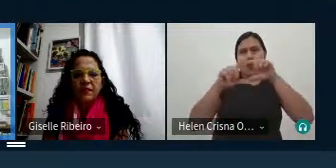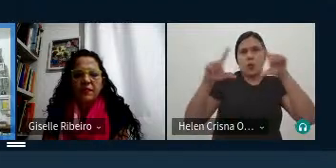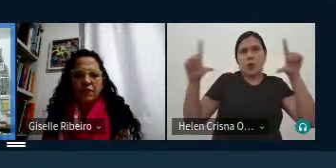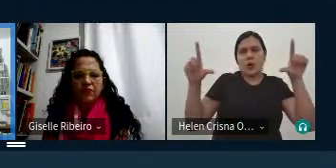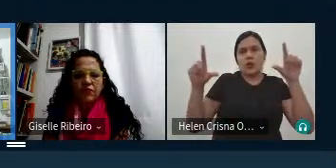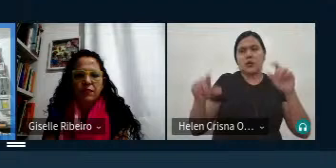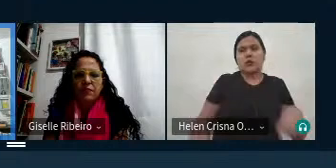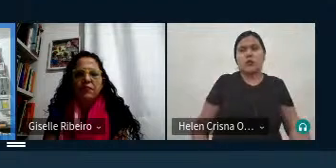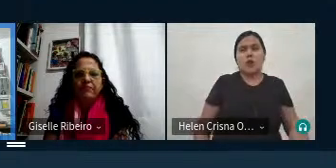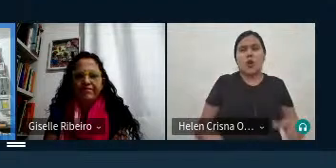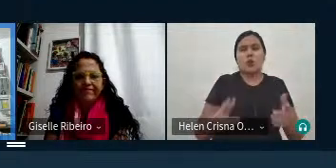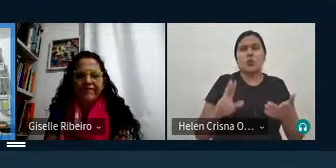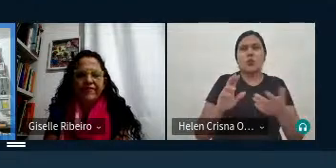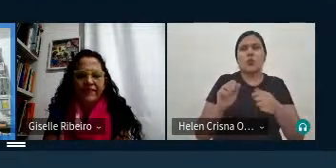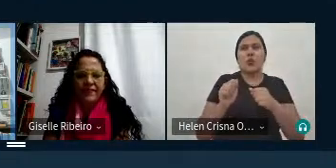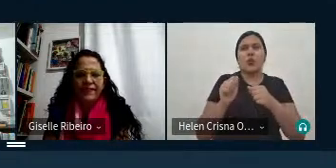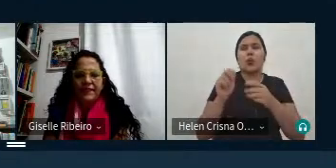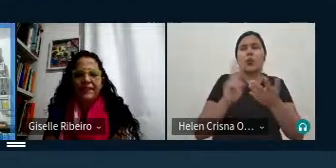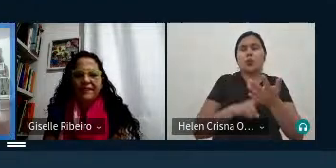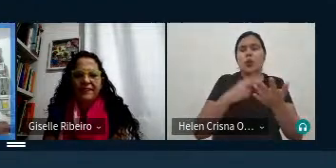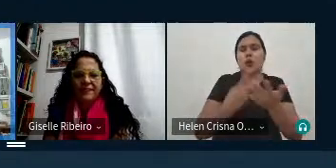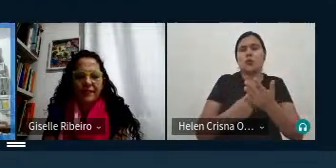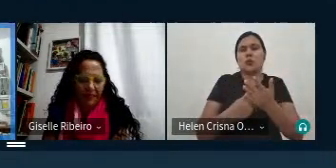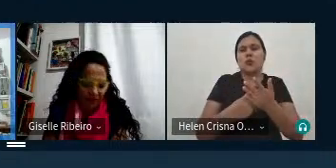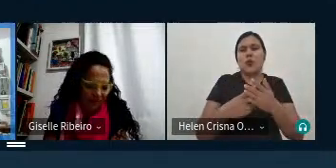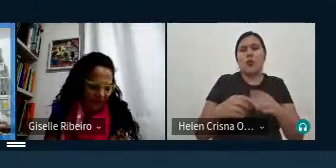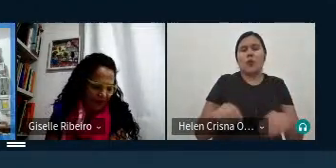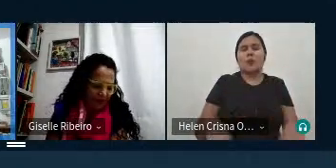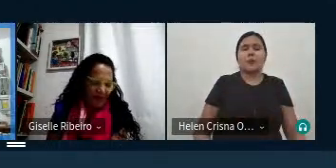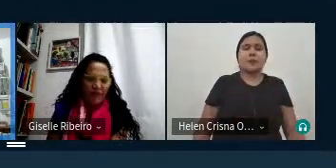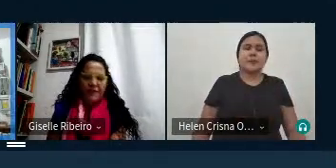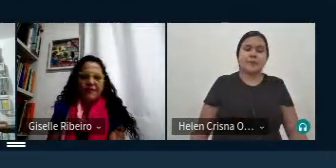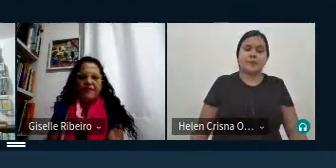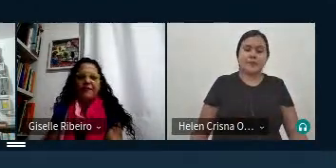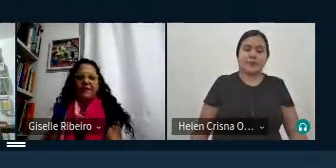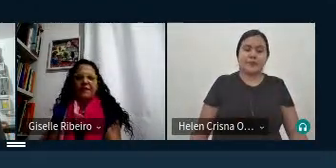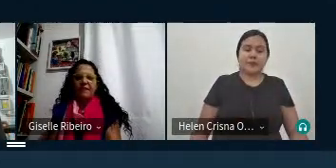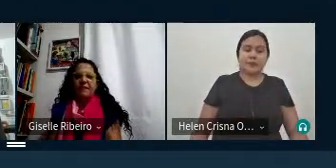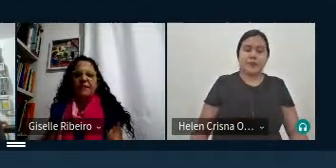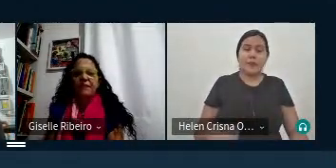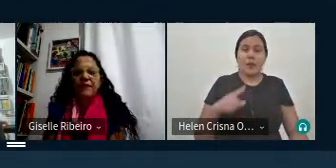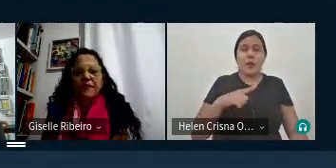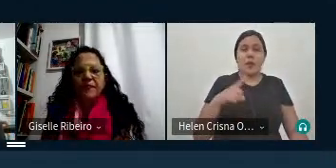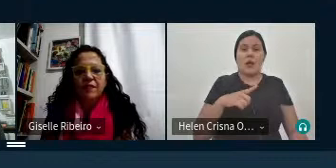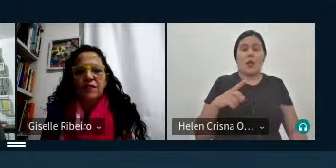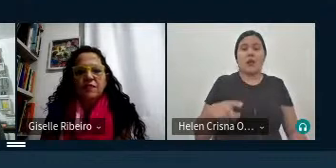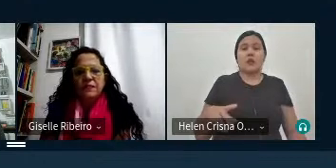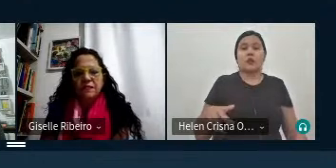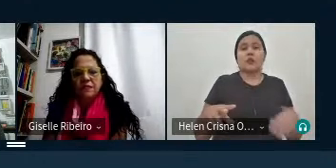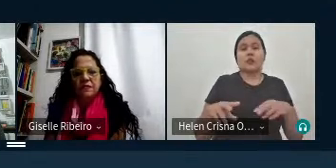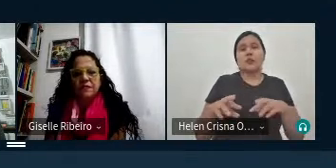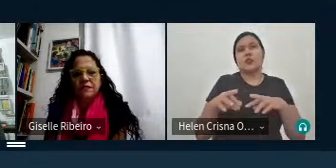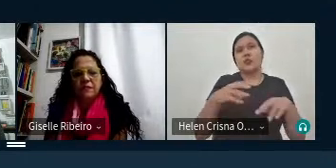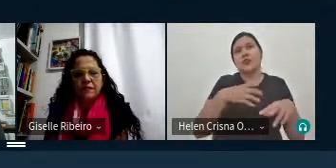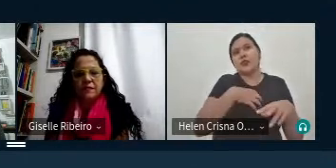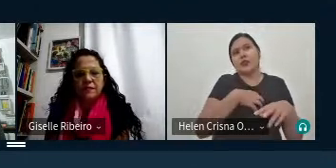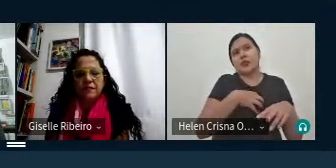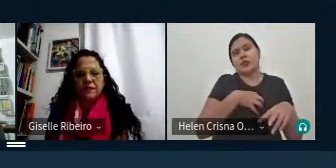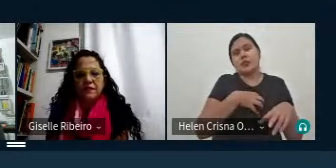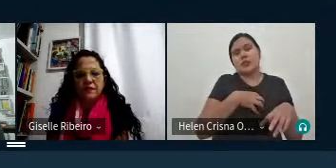autor né é nós temos aqui nós temos aqui de forma muito muito